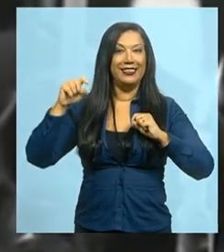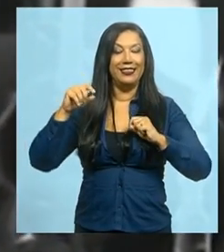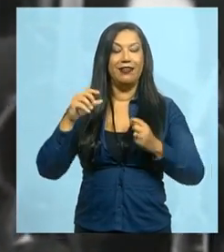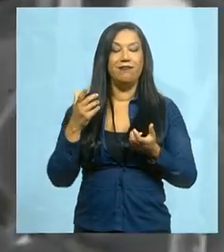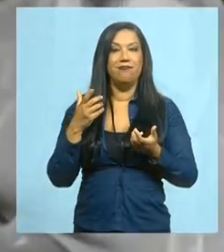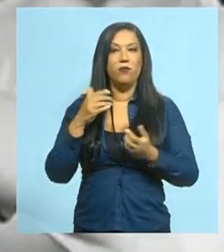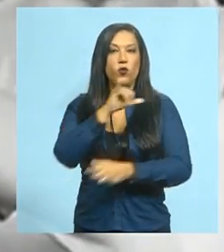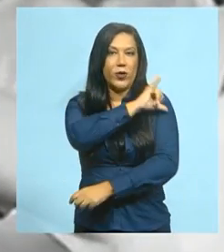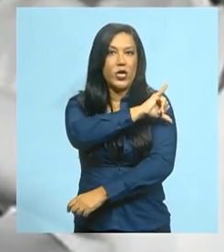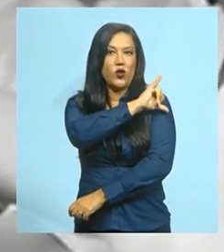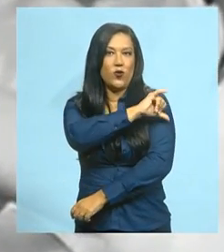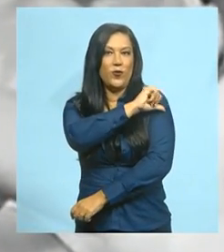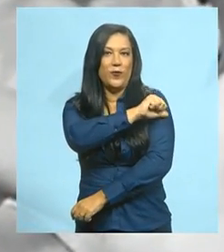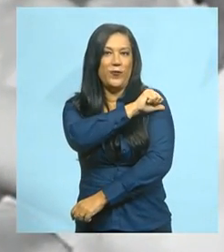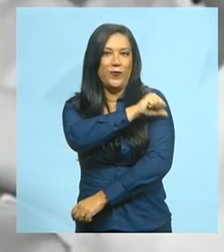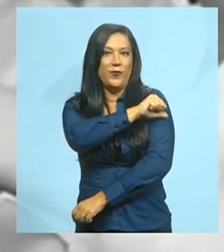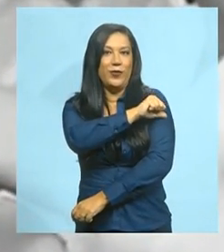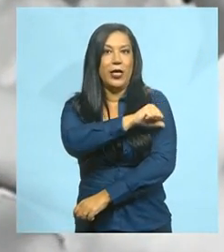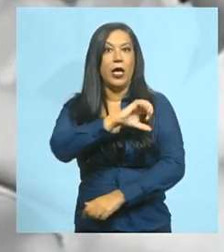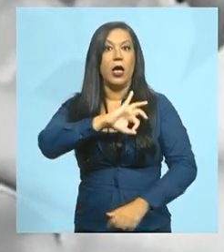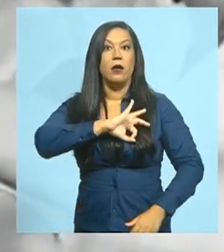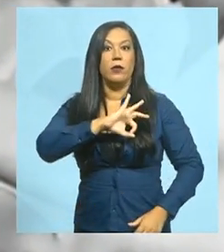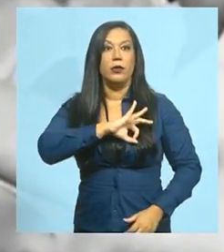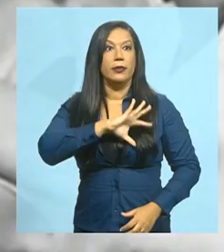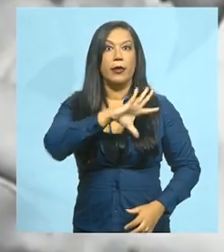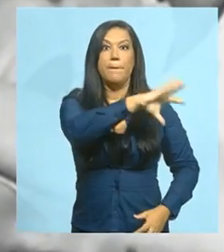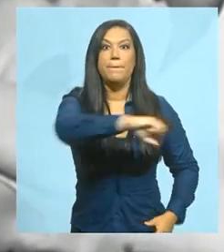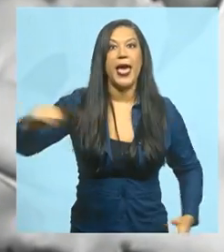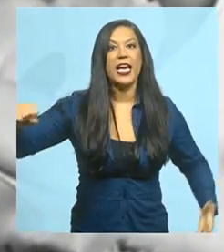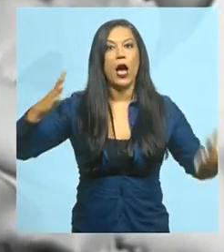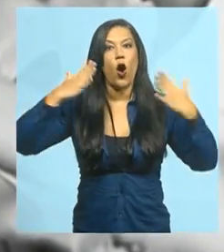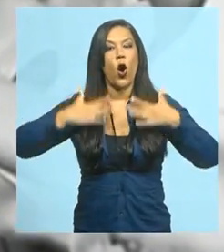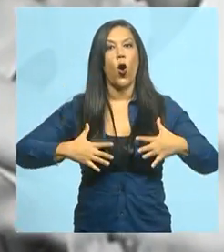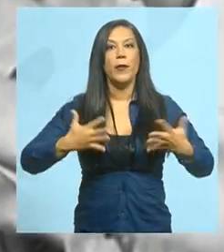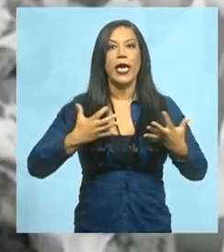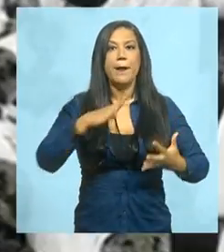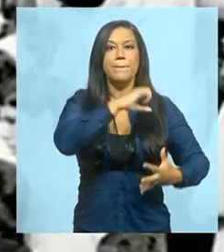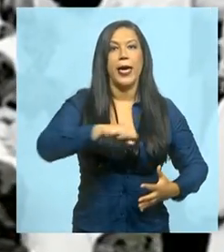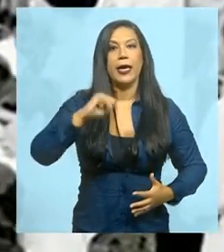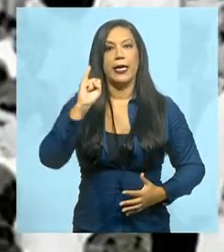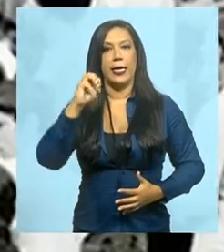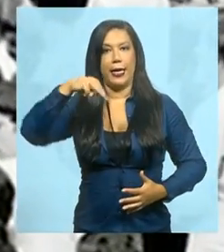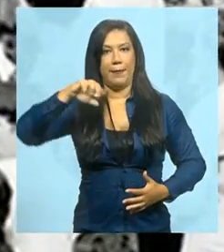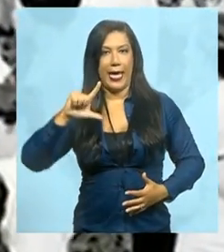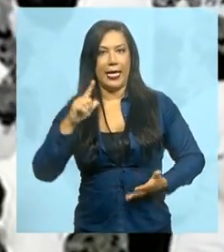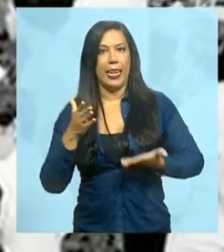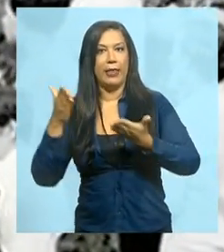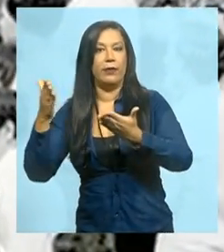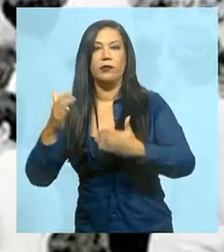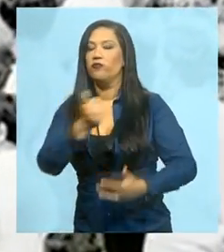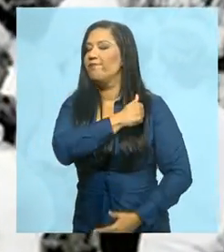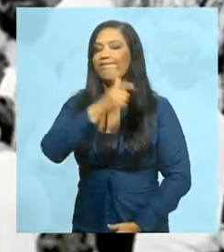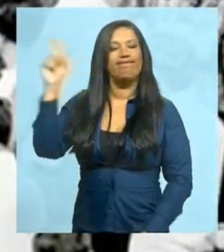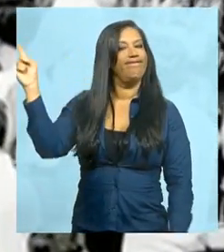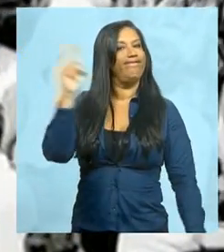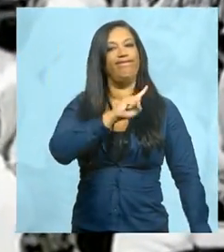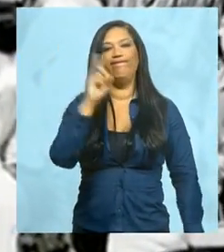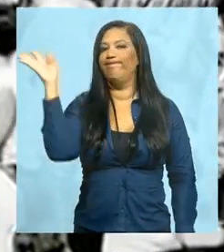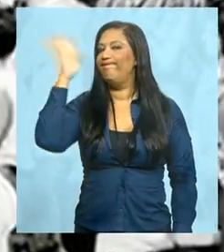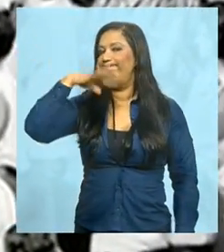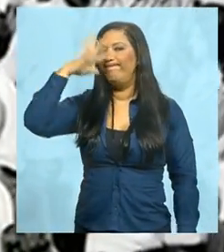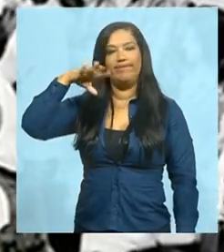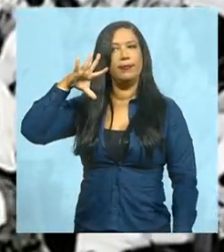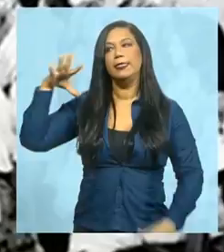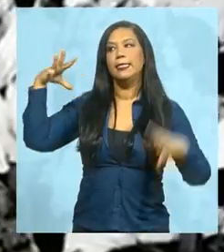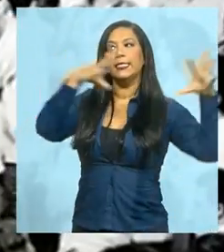E a polícia quis tomar o corpo para levá-lo ao Instituto Médico Legal. Os estudantes disseram que